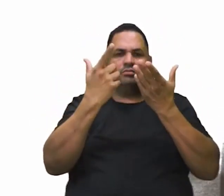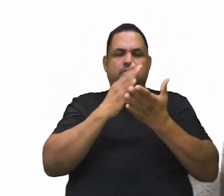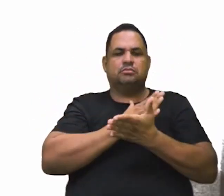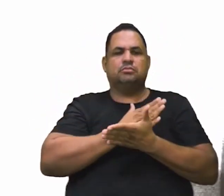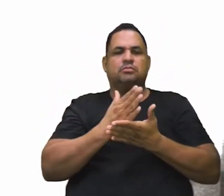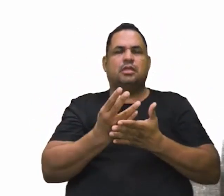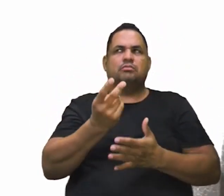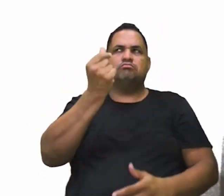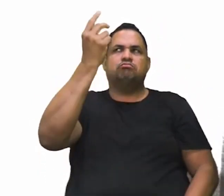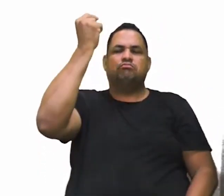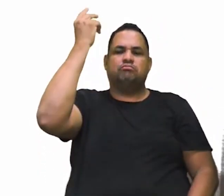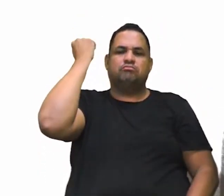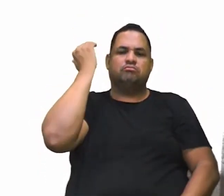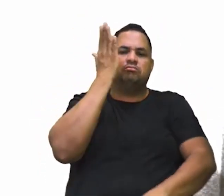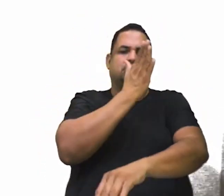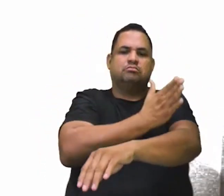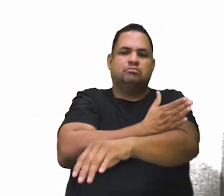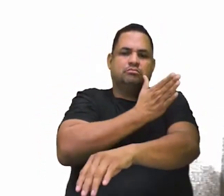Antiga.